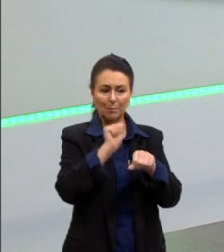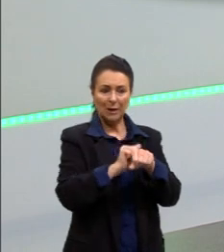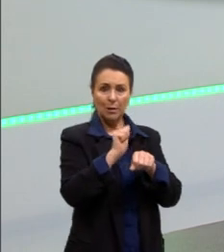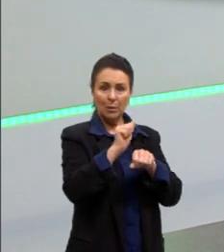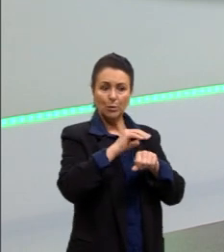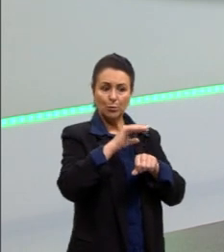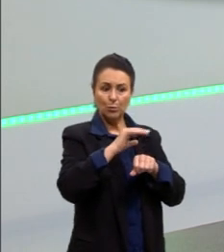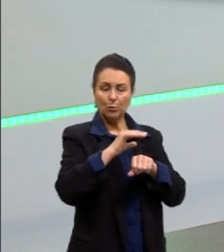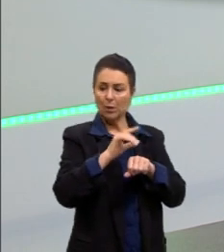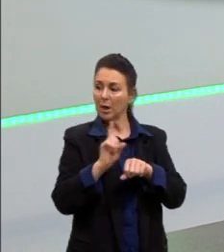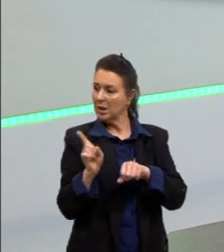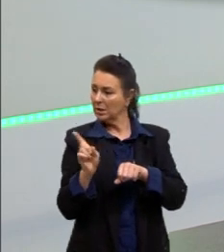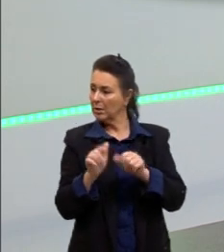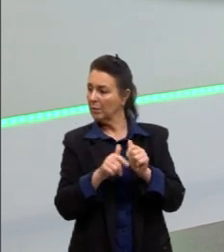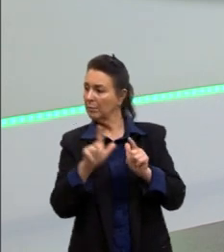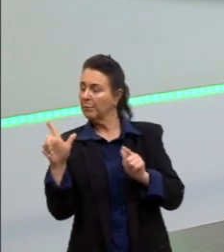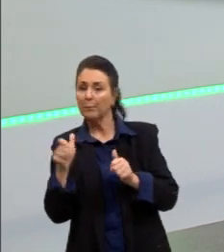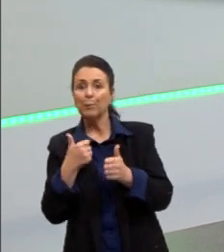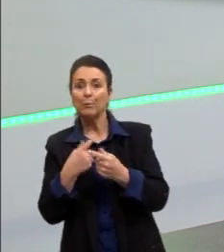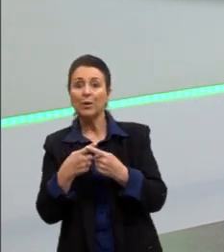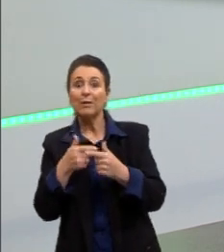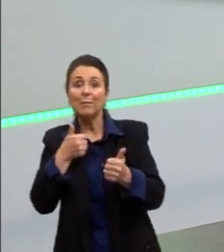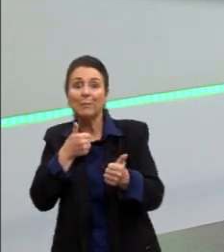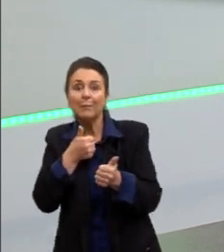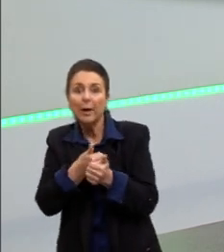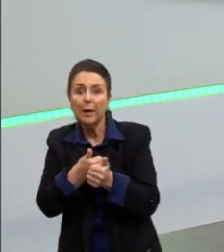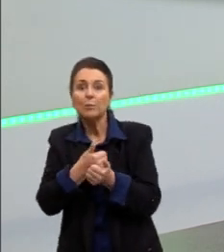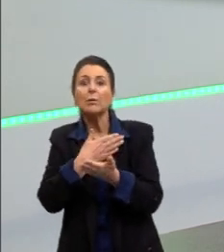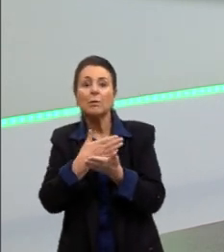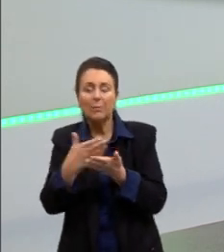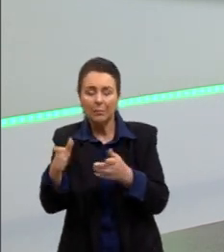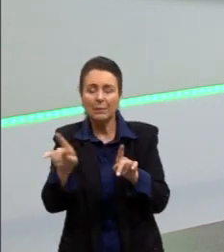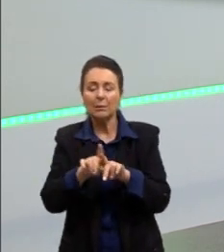por ter sentido a vibração do primeiro. Certo?